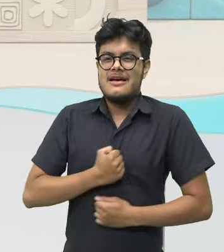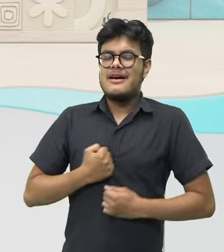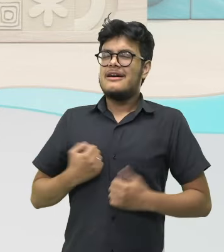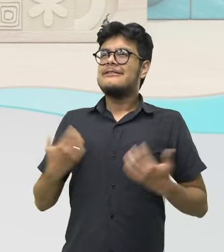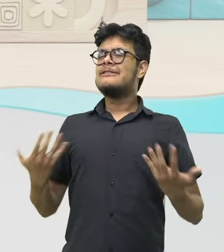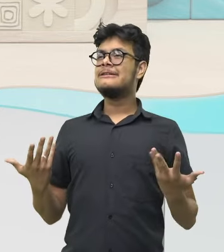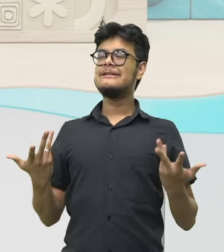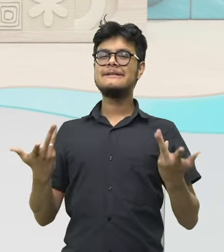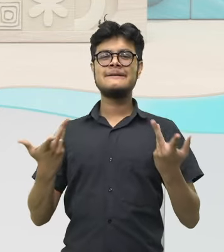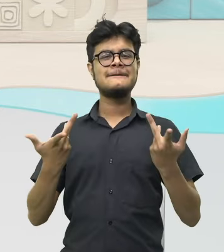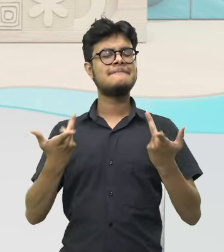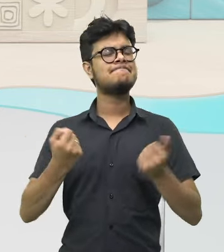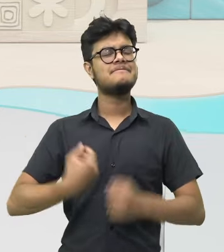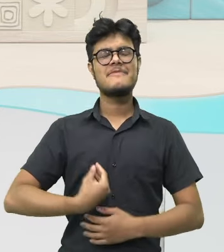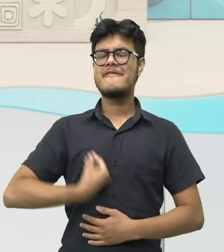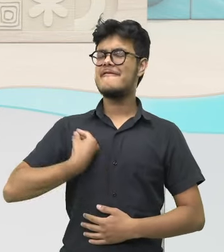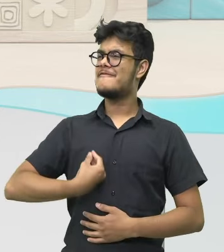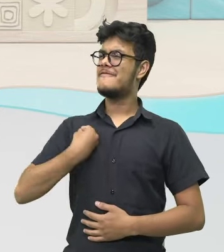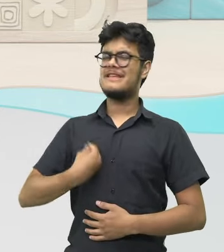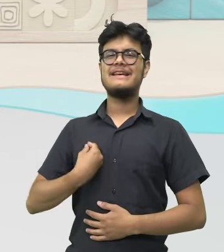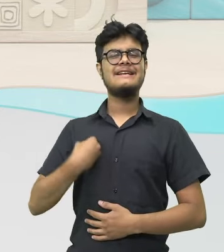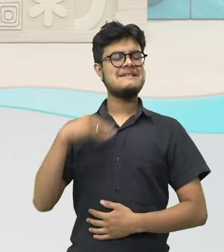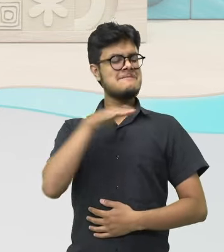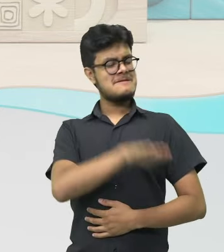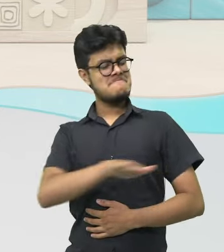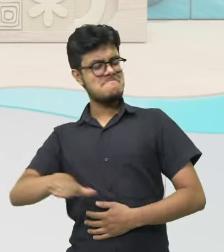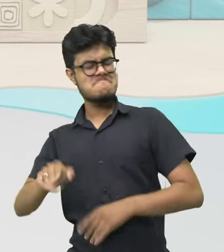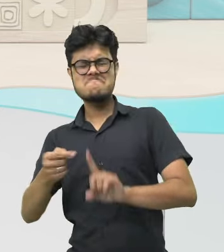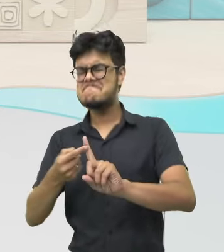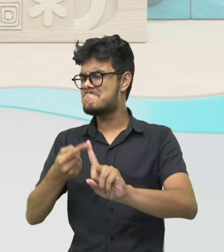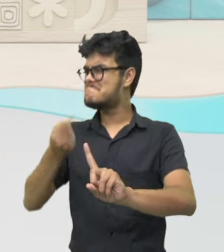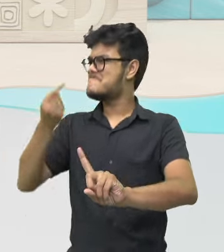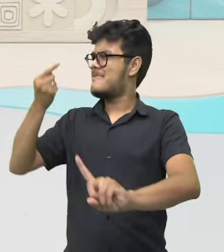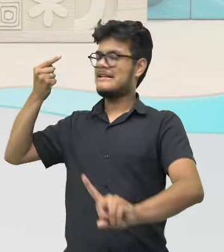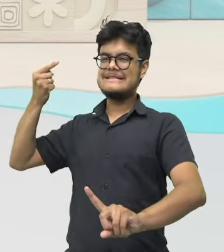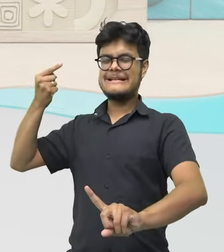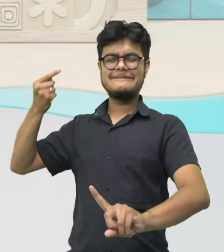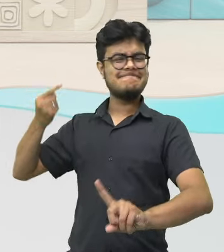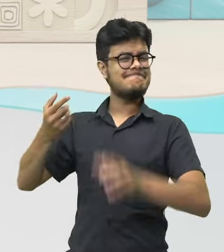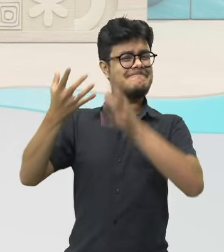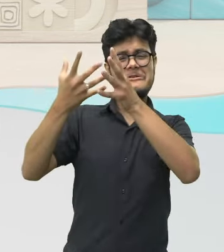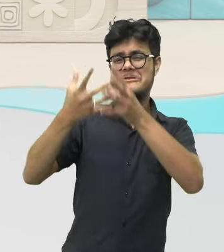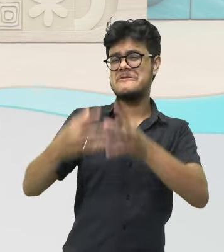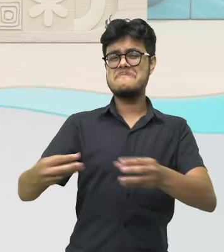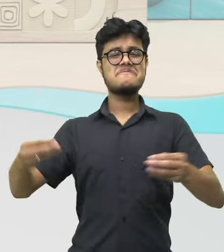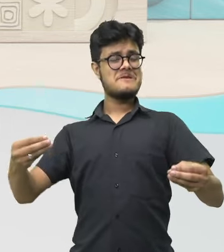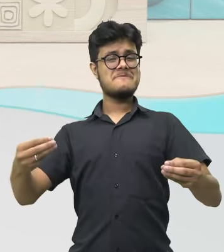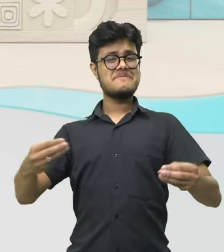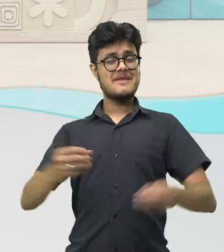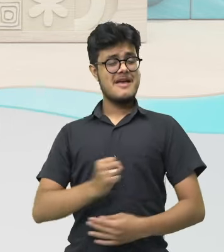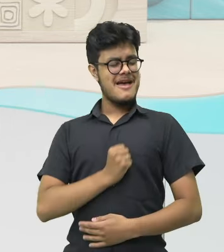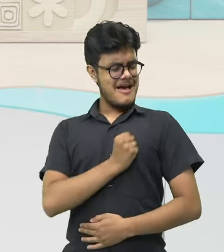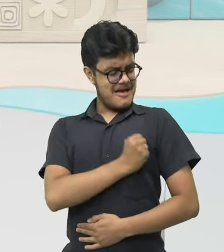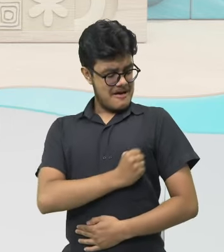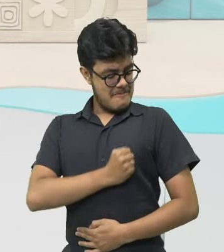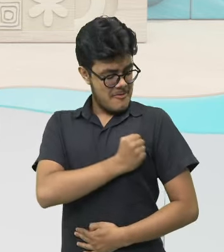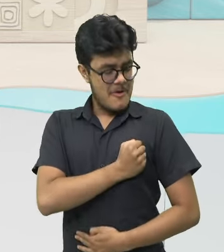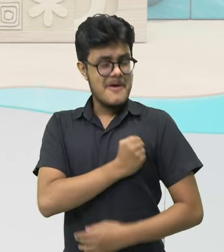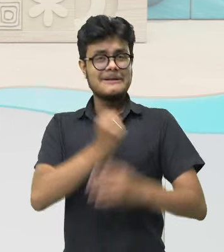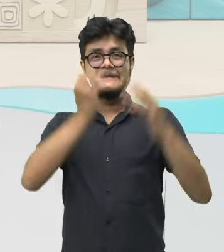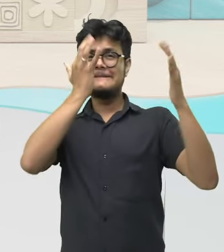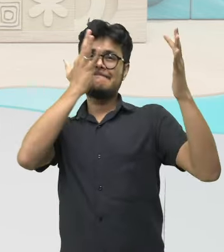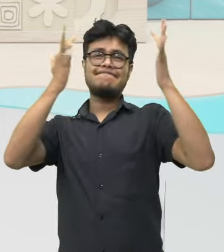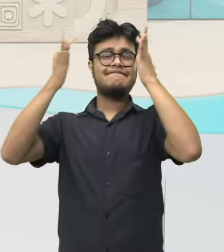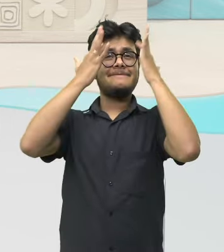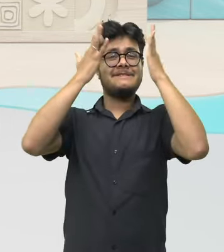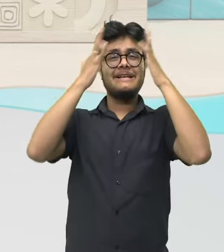aurora da minha vida, da minha infância querida, Que os anos não trazem mais, que amor, que sonho, que flores,